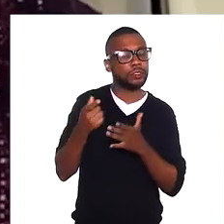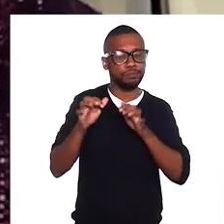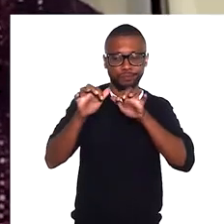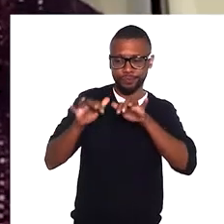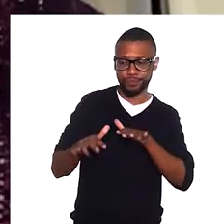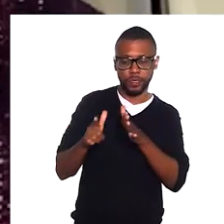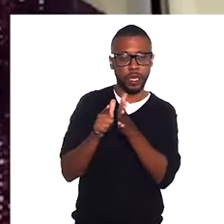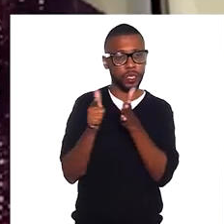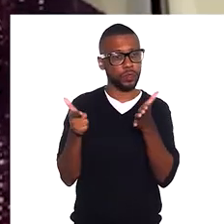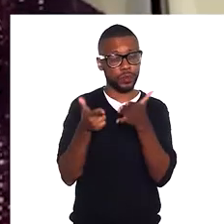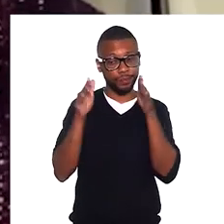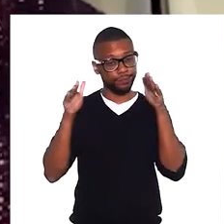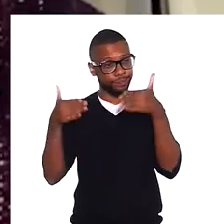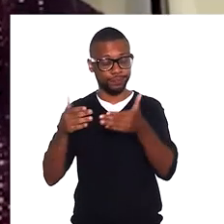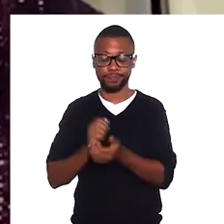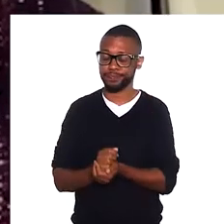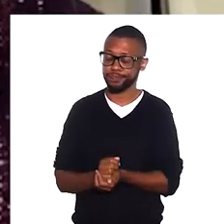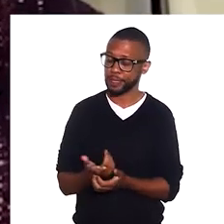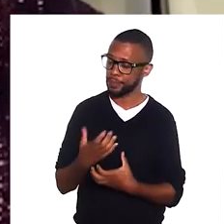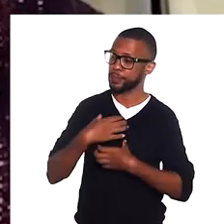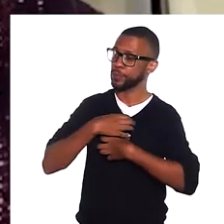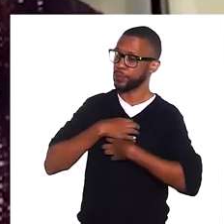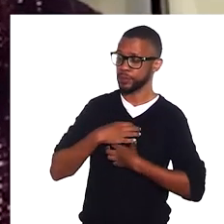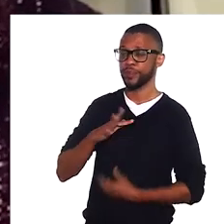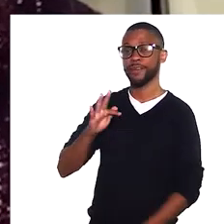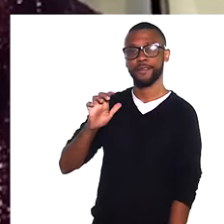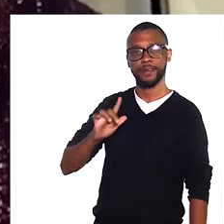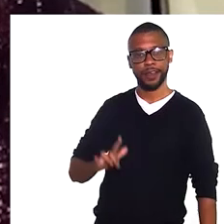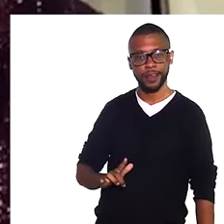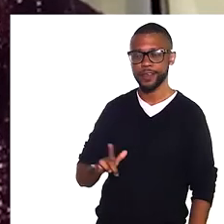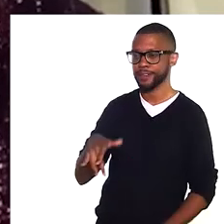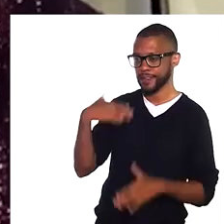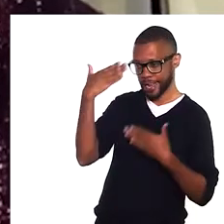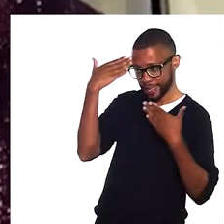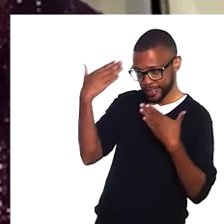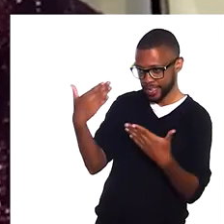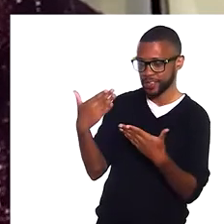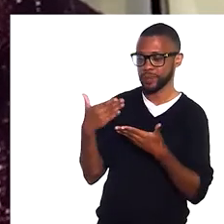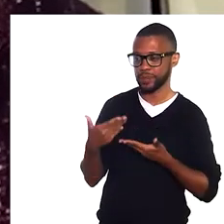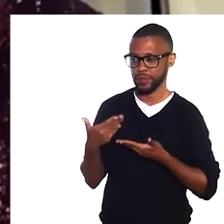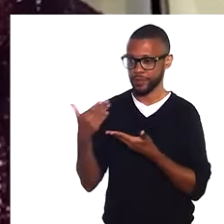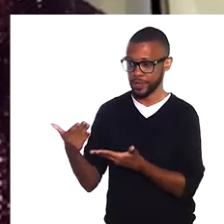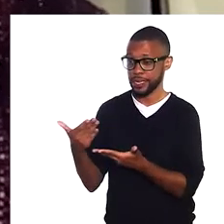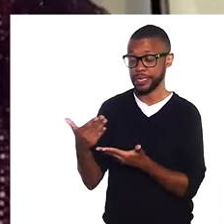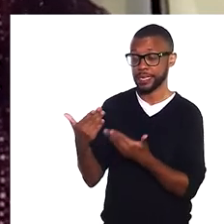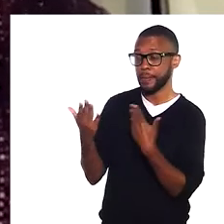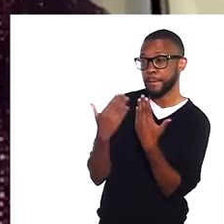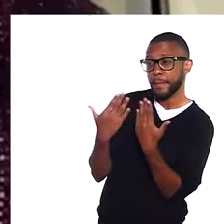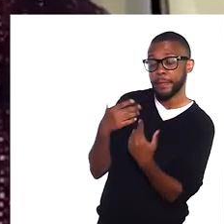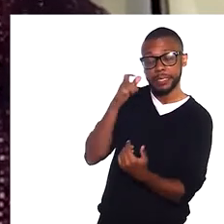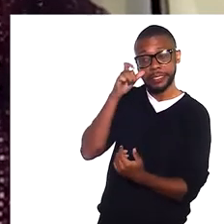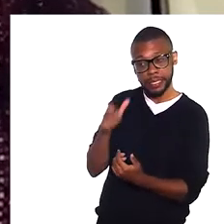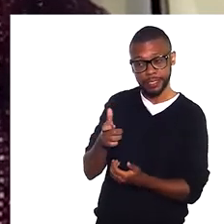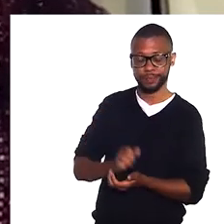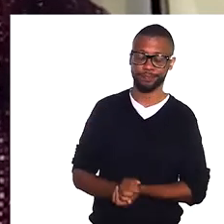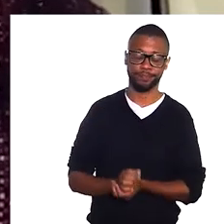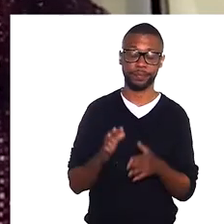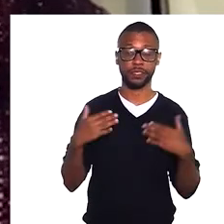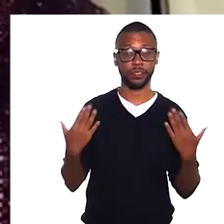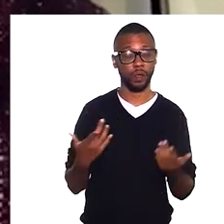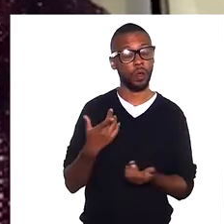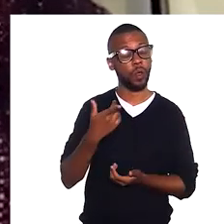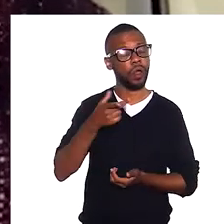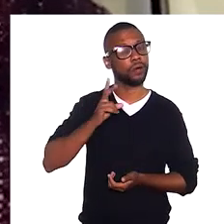Eu que estou muito feliz, eu que agradeço o convite. Eu acho que vai ser muito interessante esse bate-papo. Eu sempre